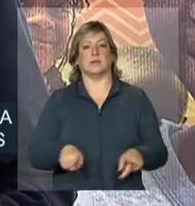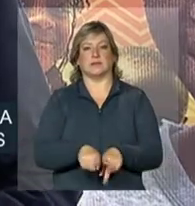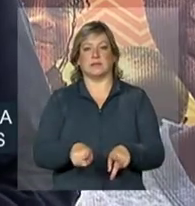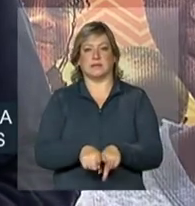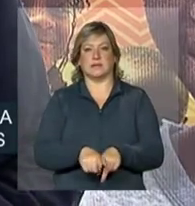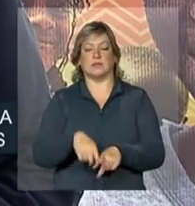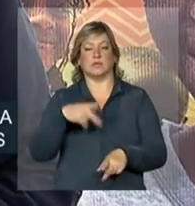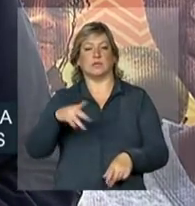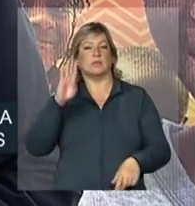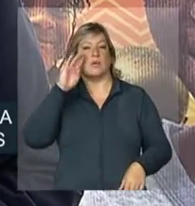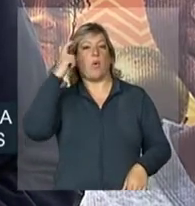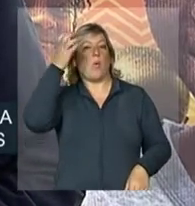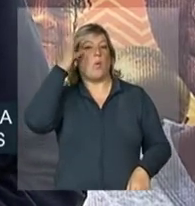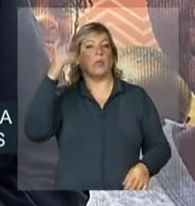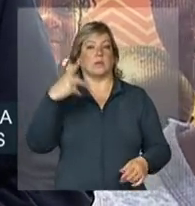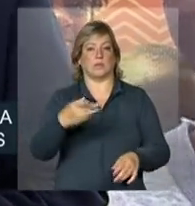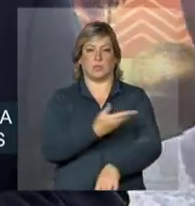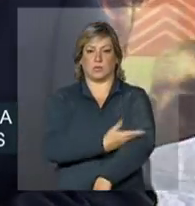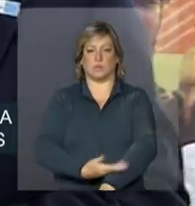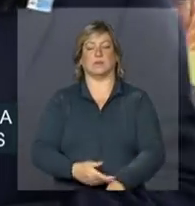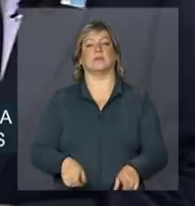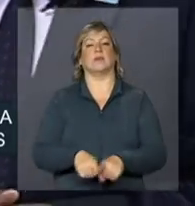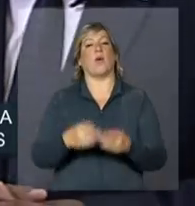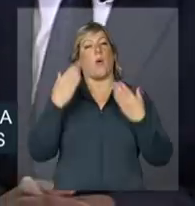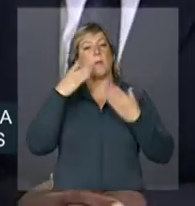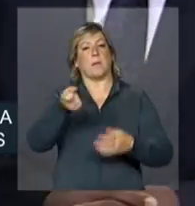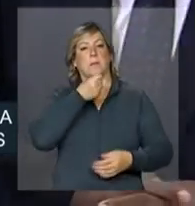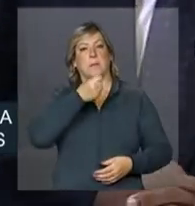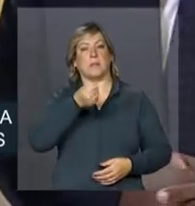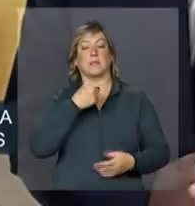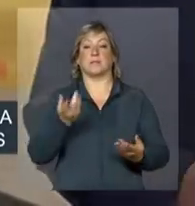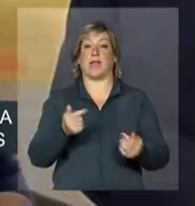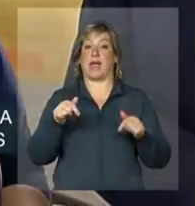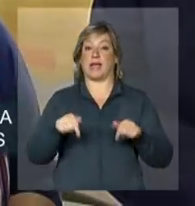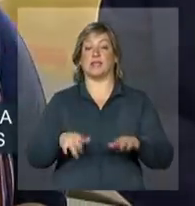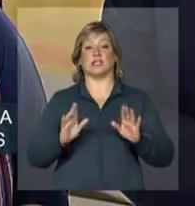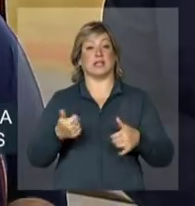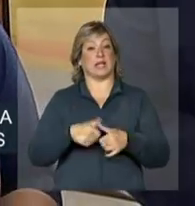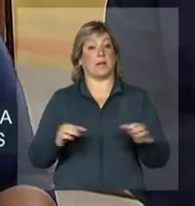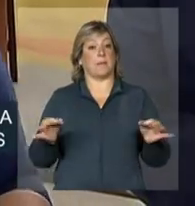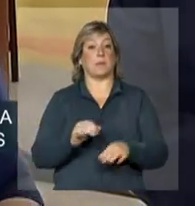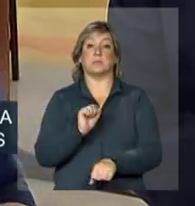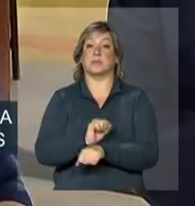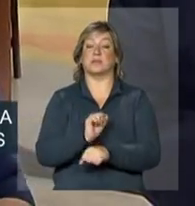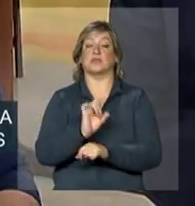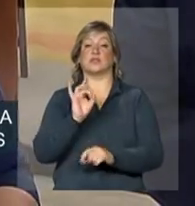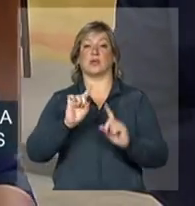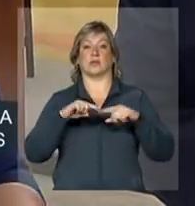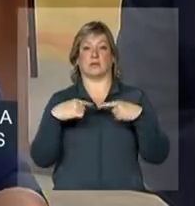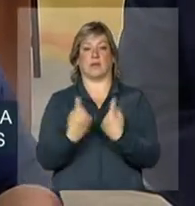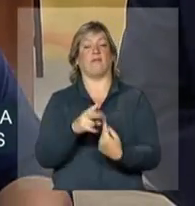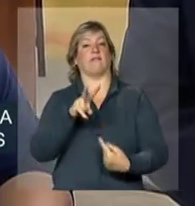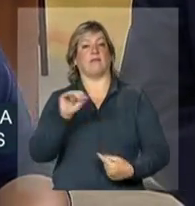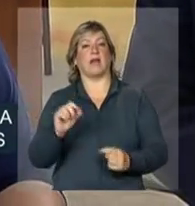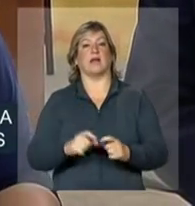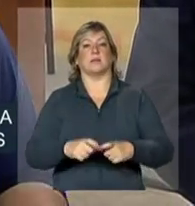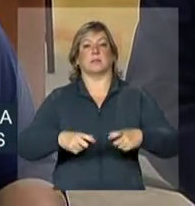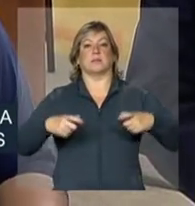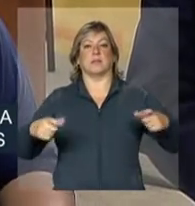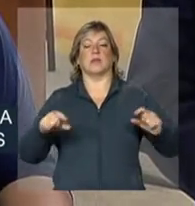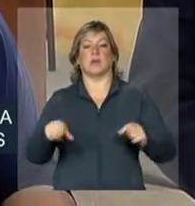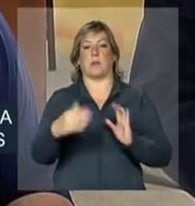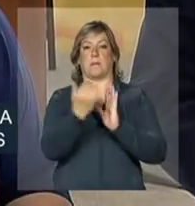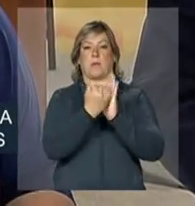sua base cultural. Muito obrigada pela entrevista. E aqui já está tudo pronto, aguardando a cerimônia que vai justamente ampliar